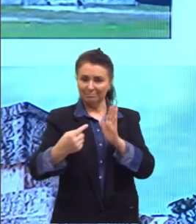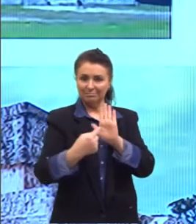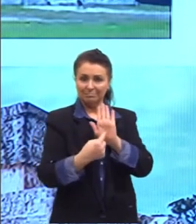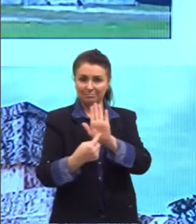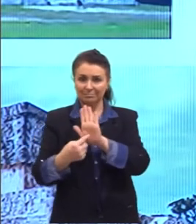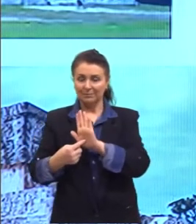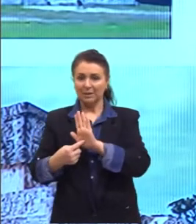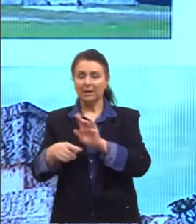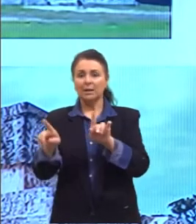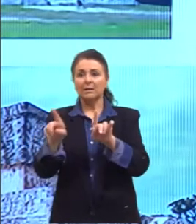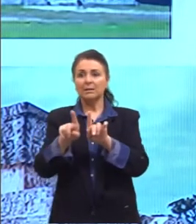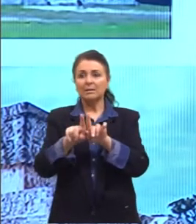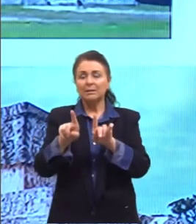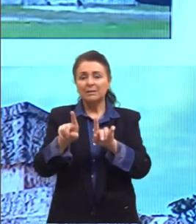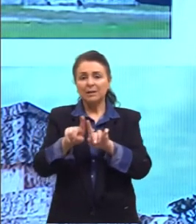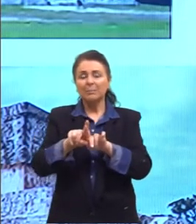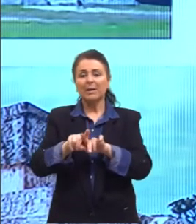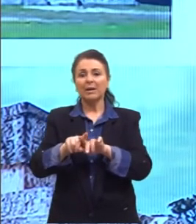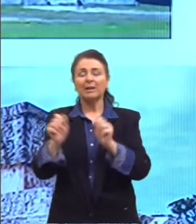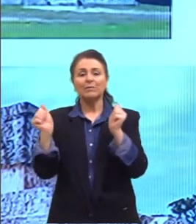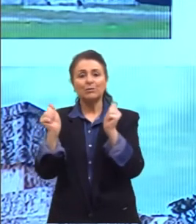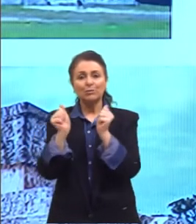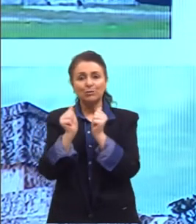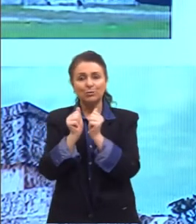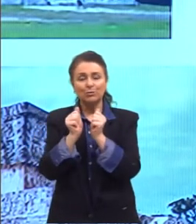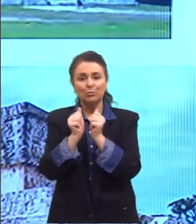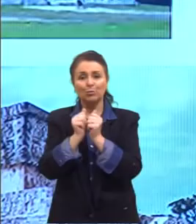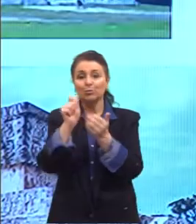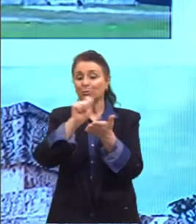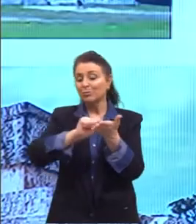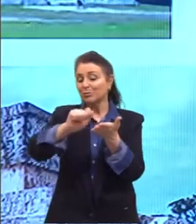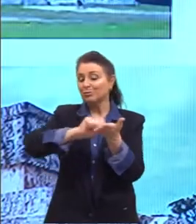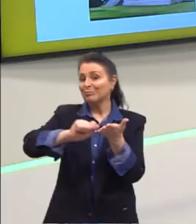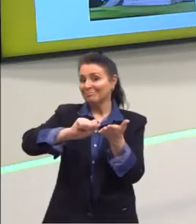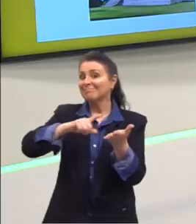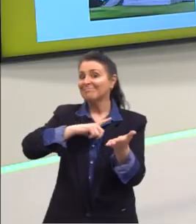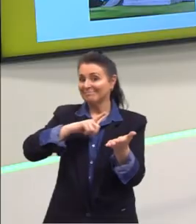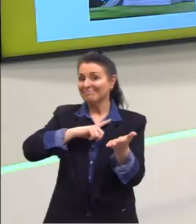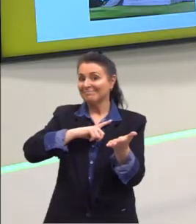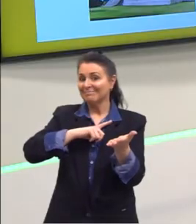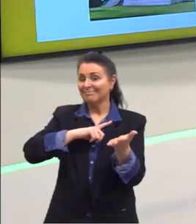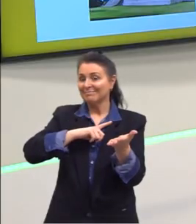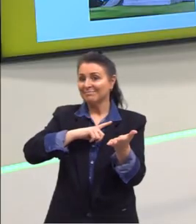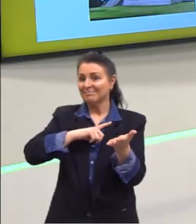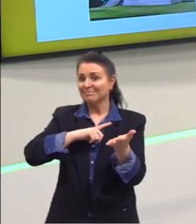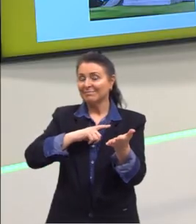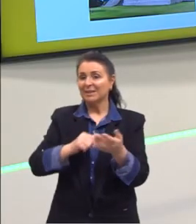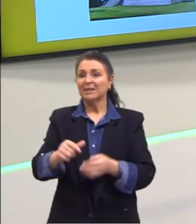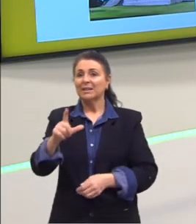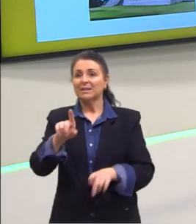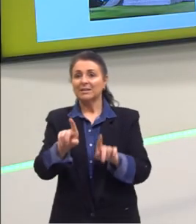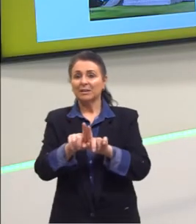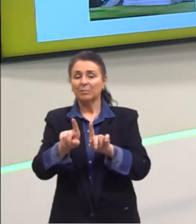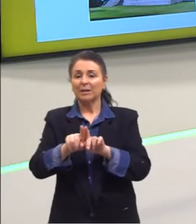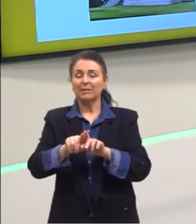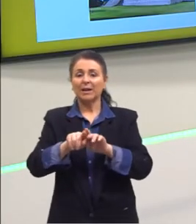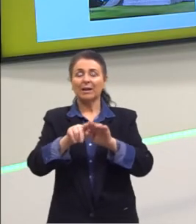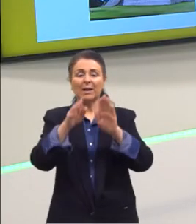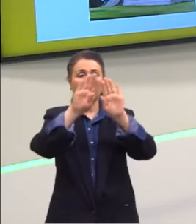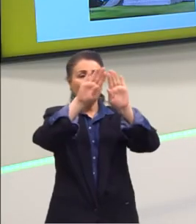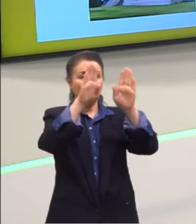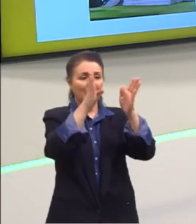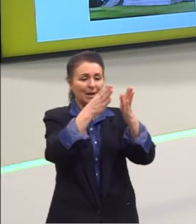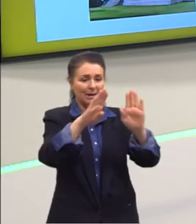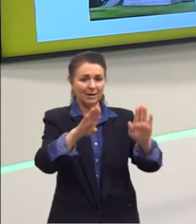a pintura vinha também acompanhada com uma escrita. E aqui nós temos a escultura que